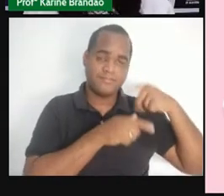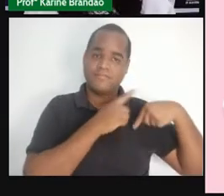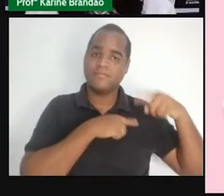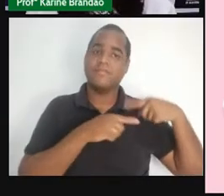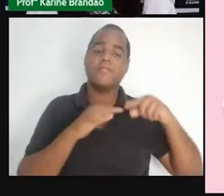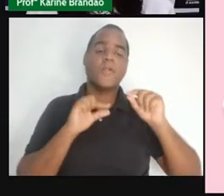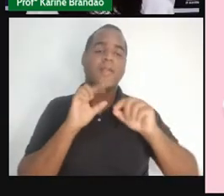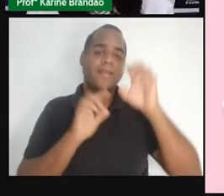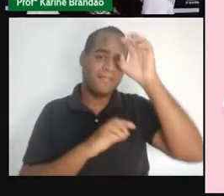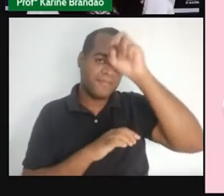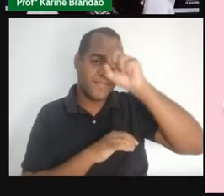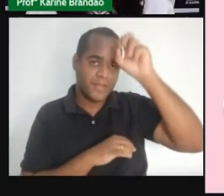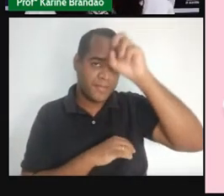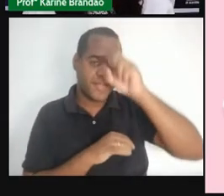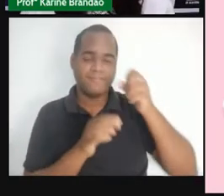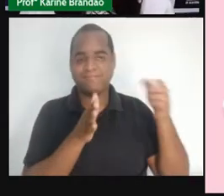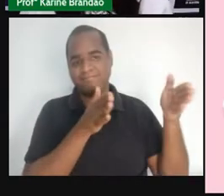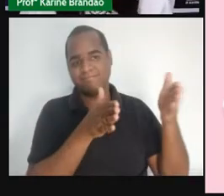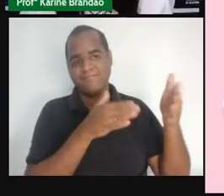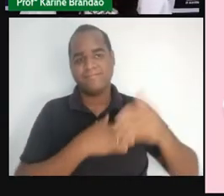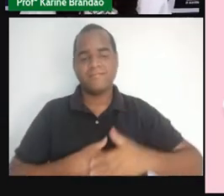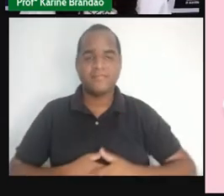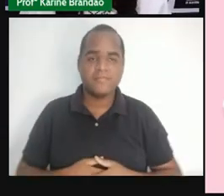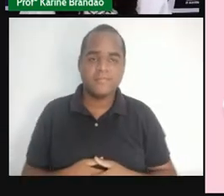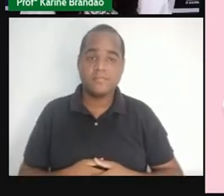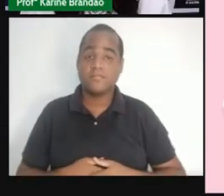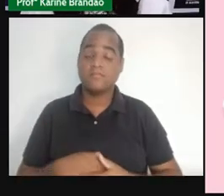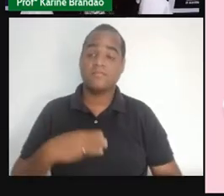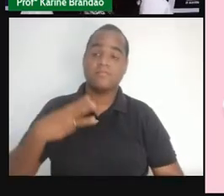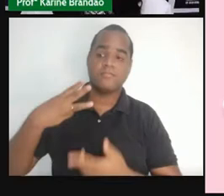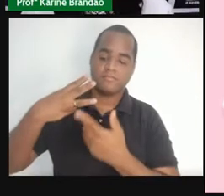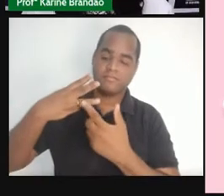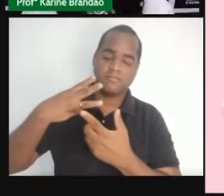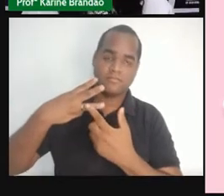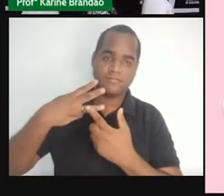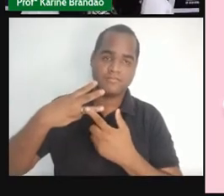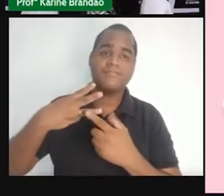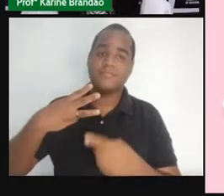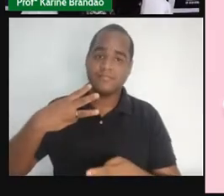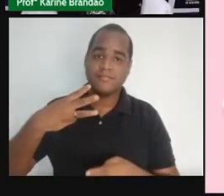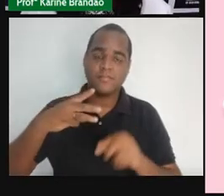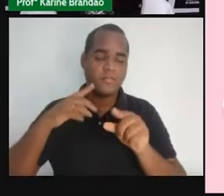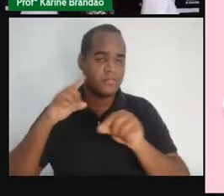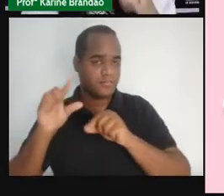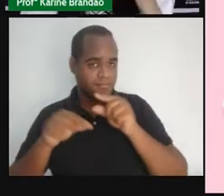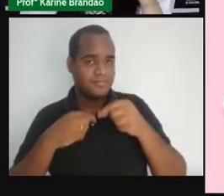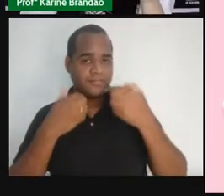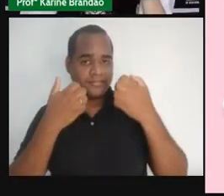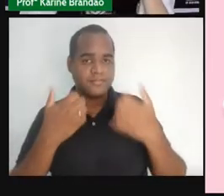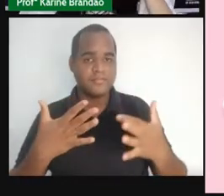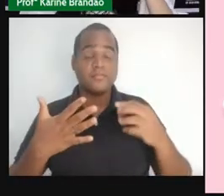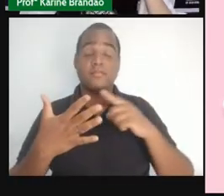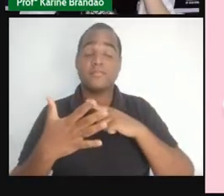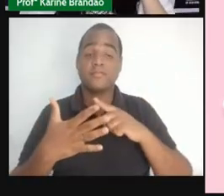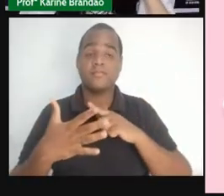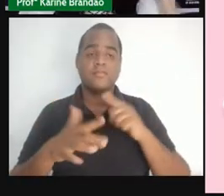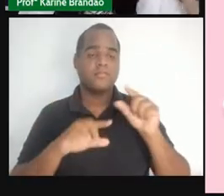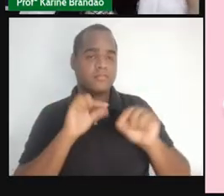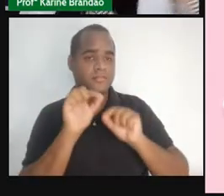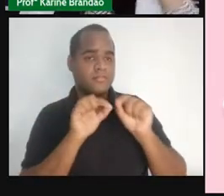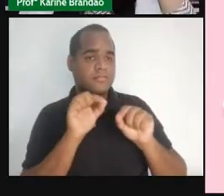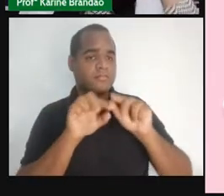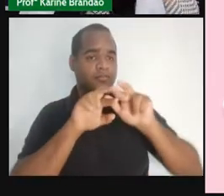gente aprendeu durante esse período. E um terceiro objetivo é selecionar argumentos que evidenciem as